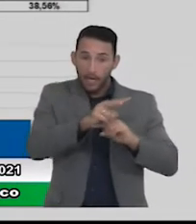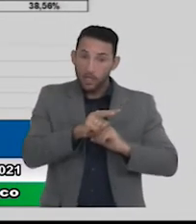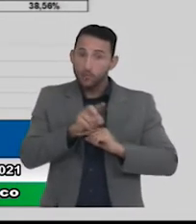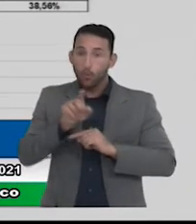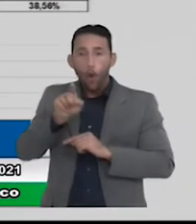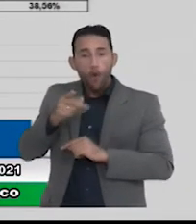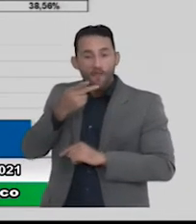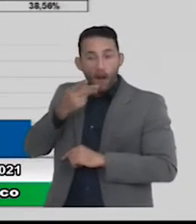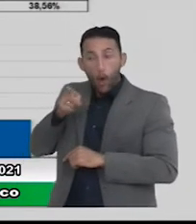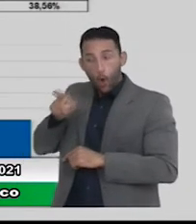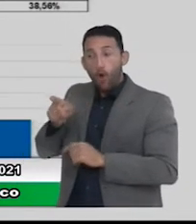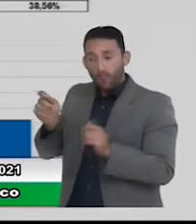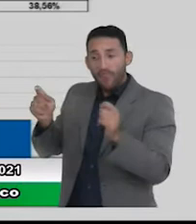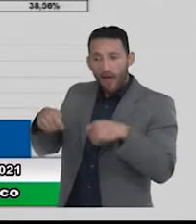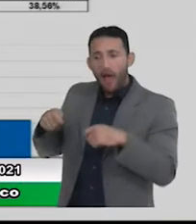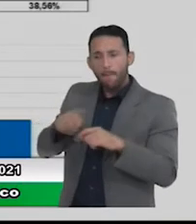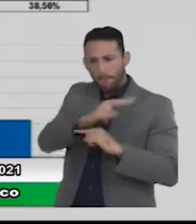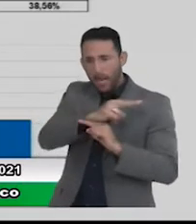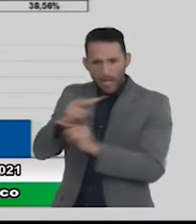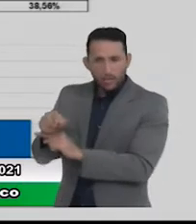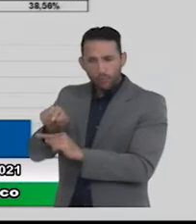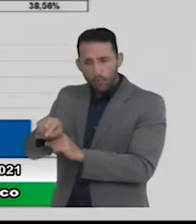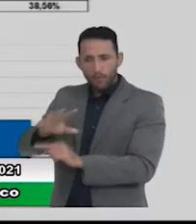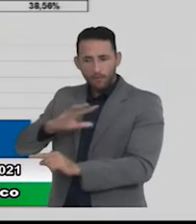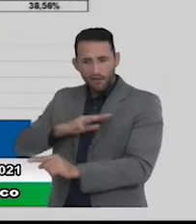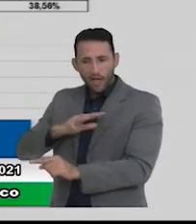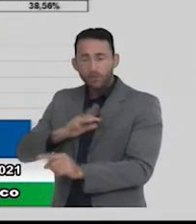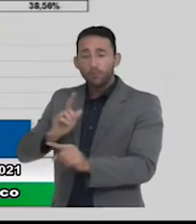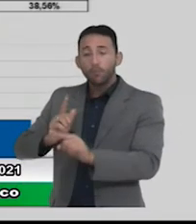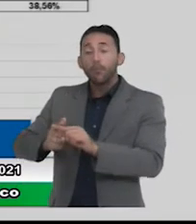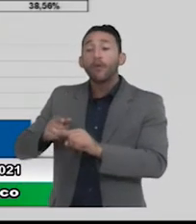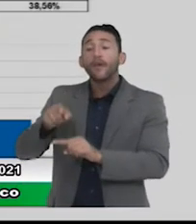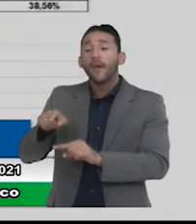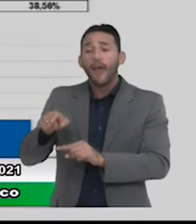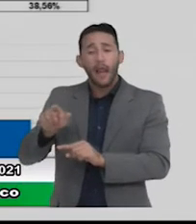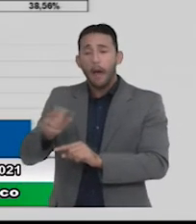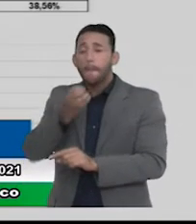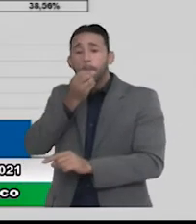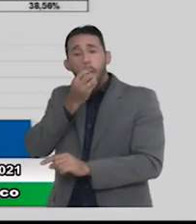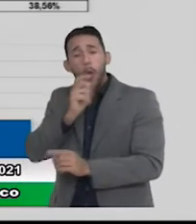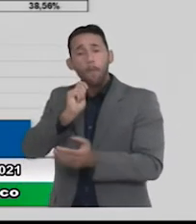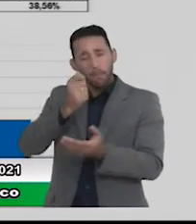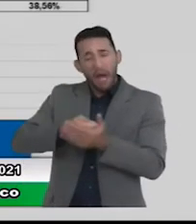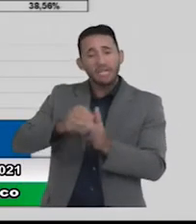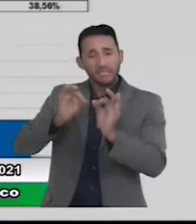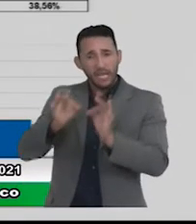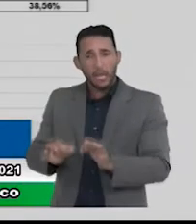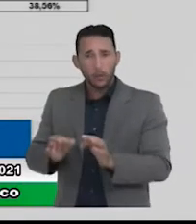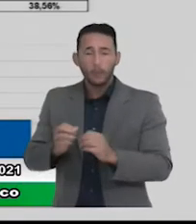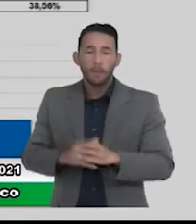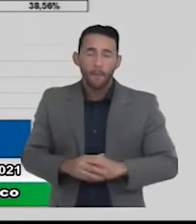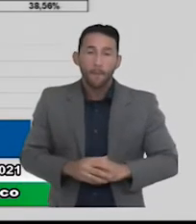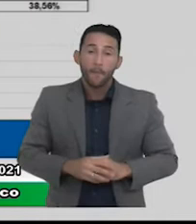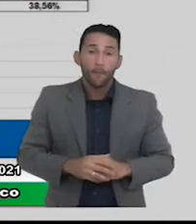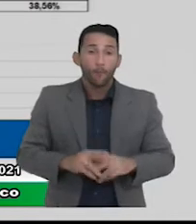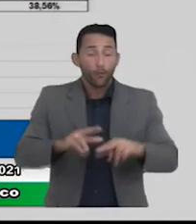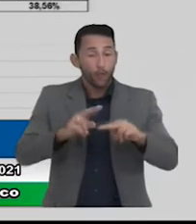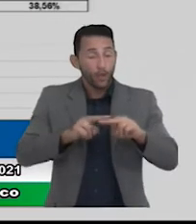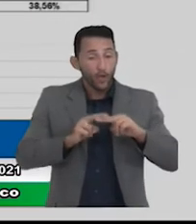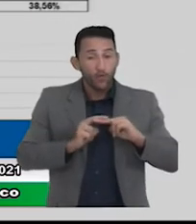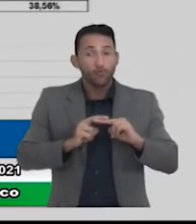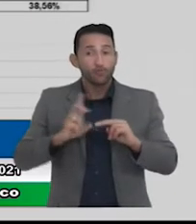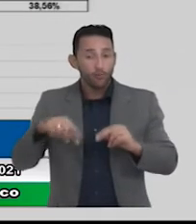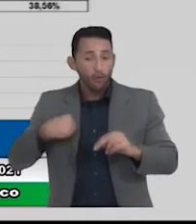município tem boa saúde financeira para conseguir quitar com essa operação então foi isso que nos